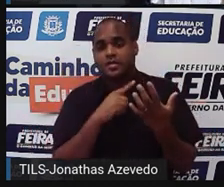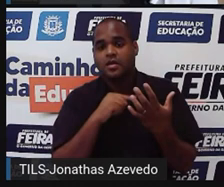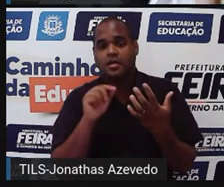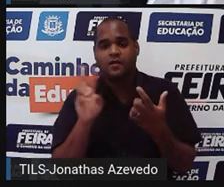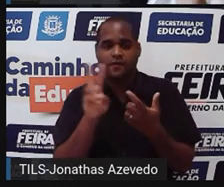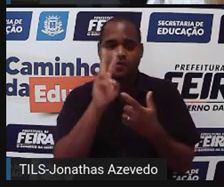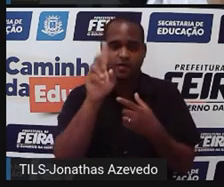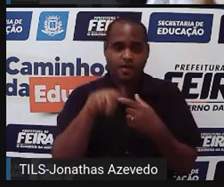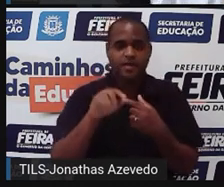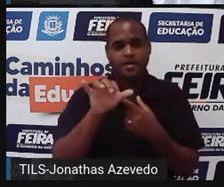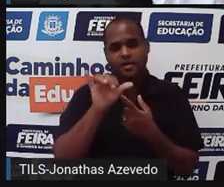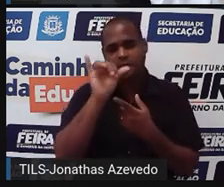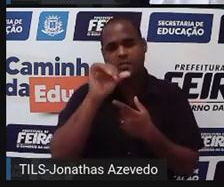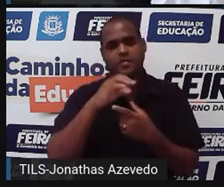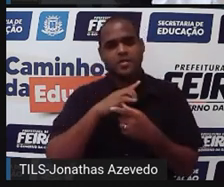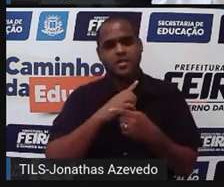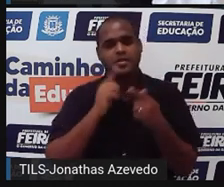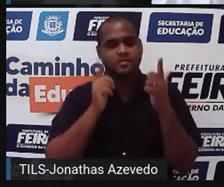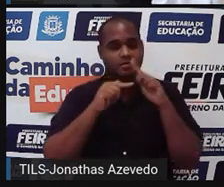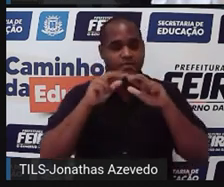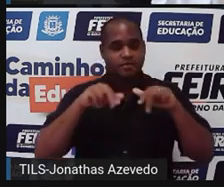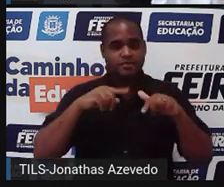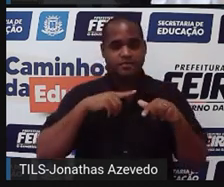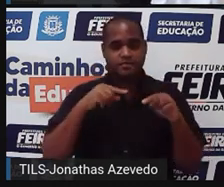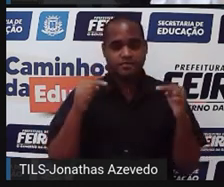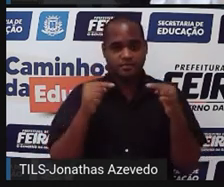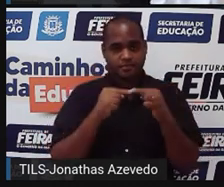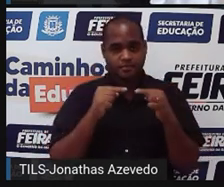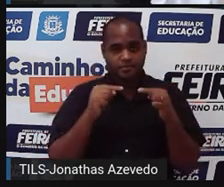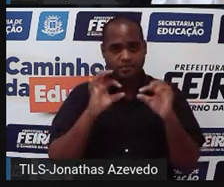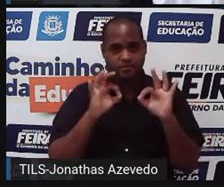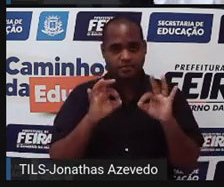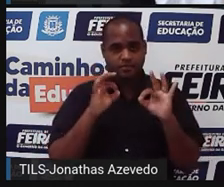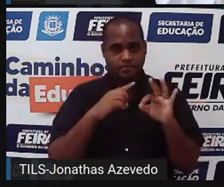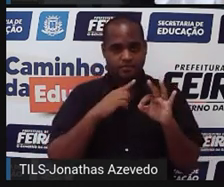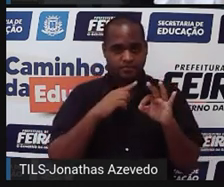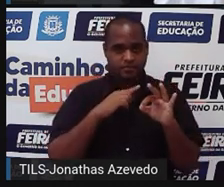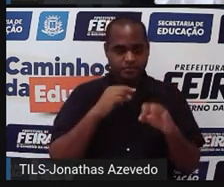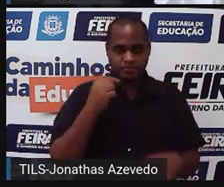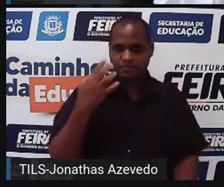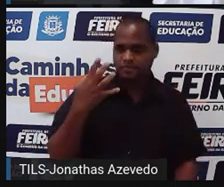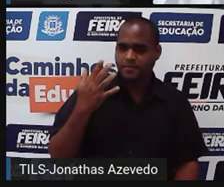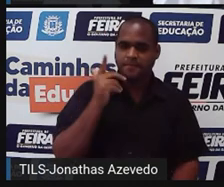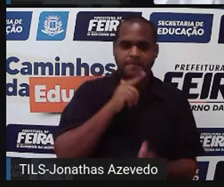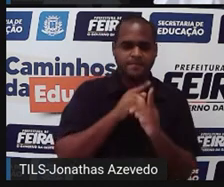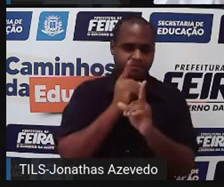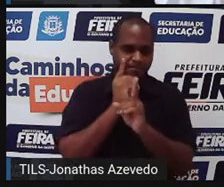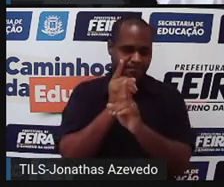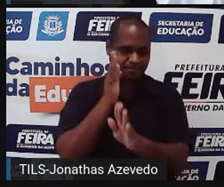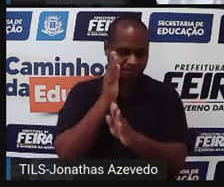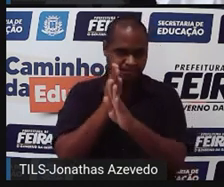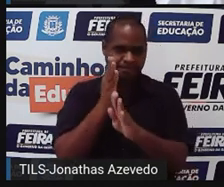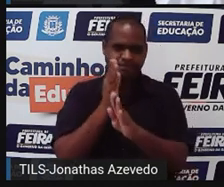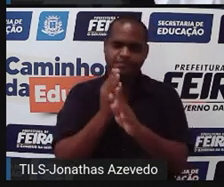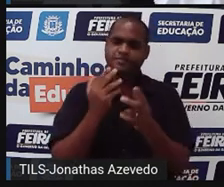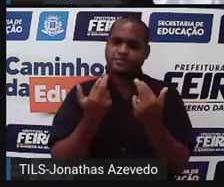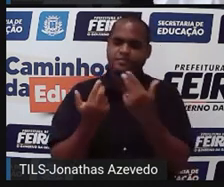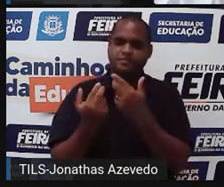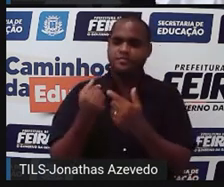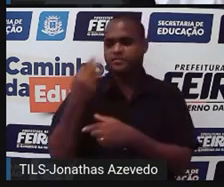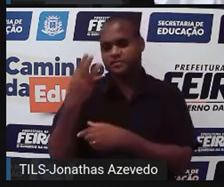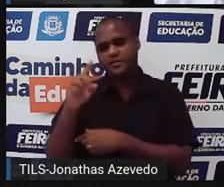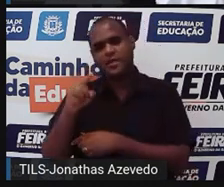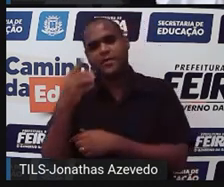valores do y, que é o em pé, ele vai bater no 4. A gente já tinha encontrado isso ali. 3 e